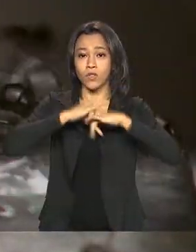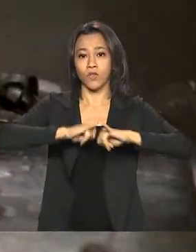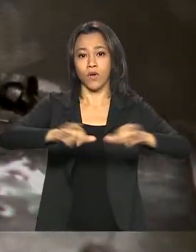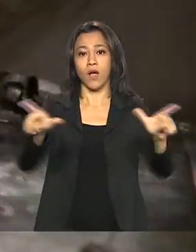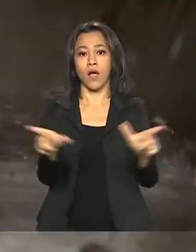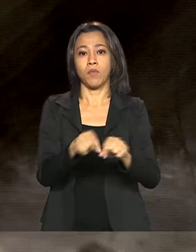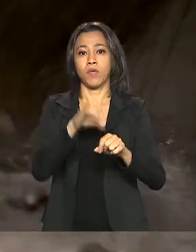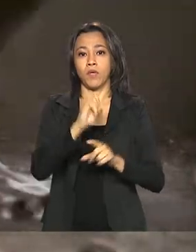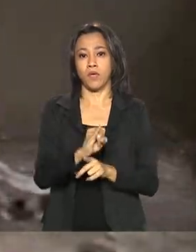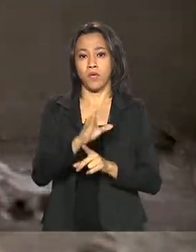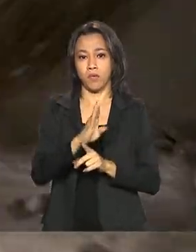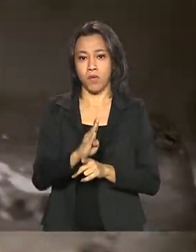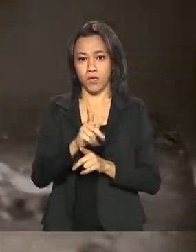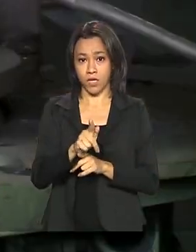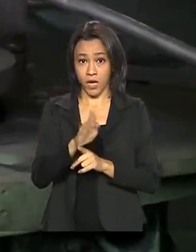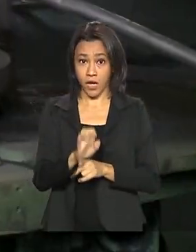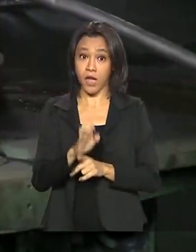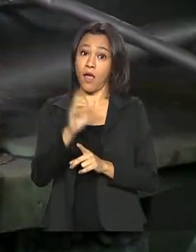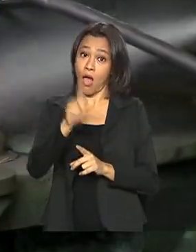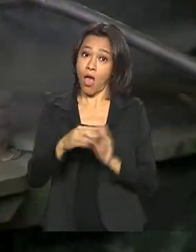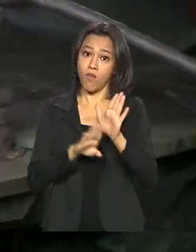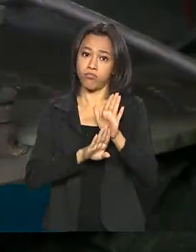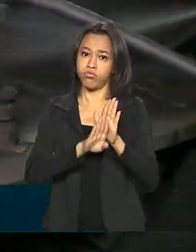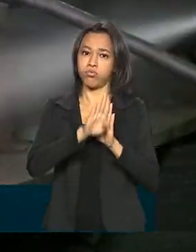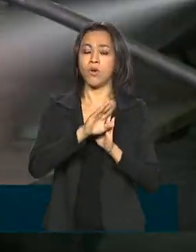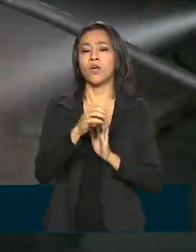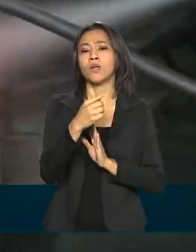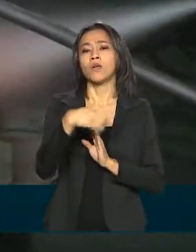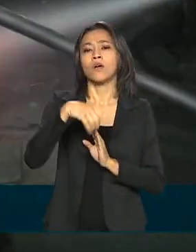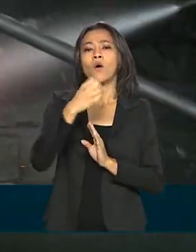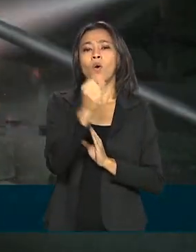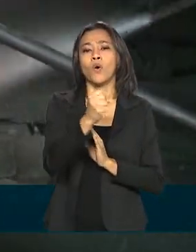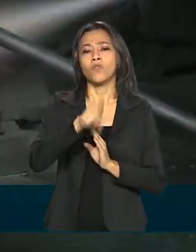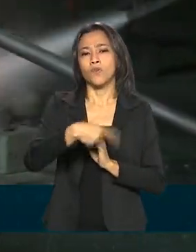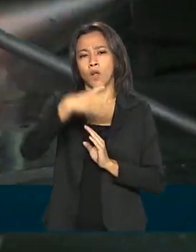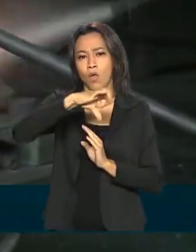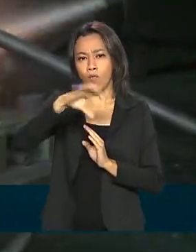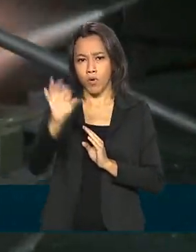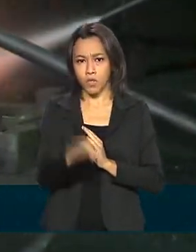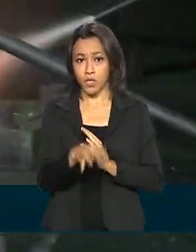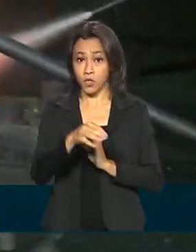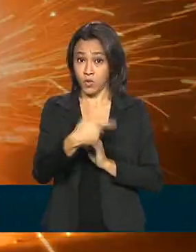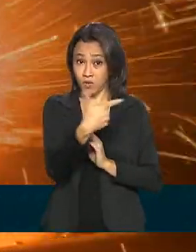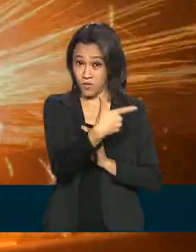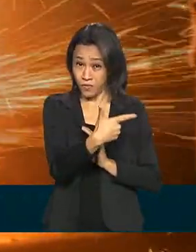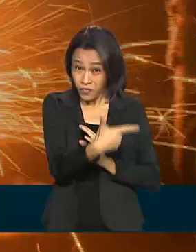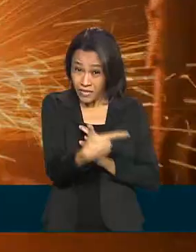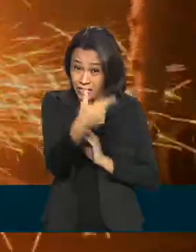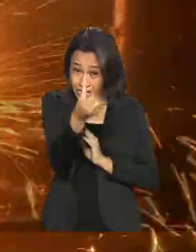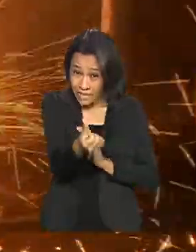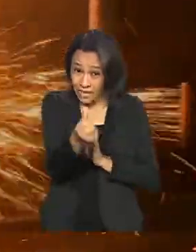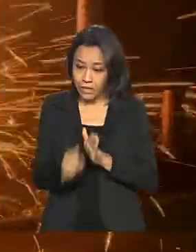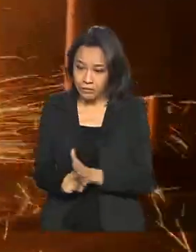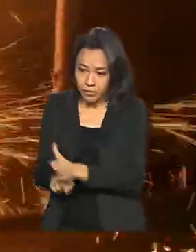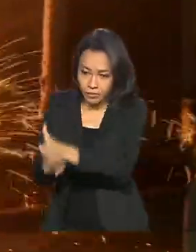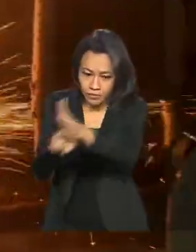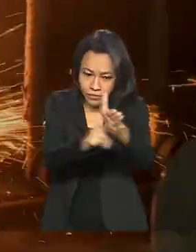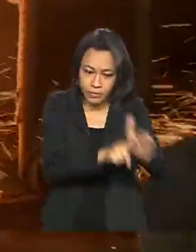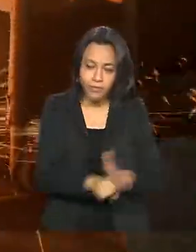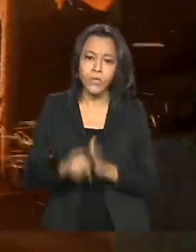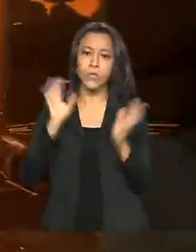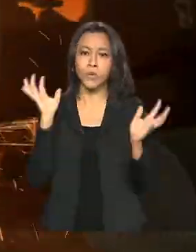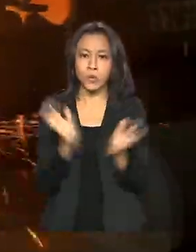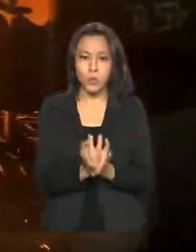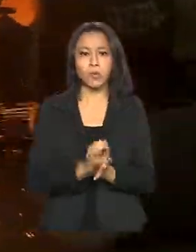foi de 8,9% na comparação com maio. Dos 26 ramos industriais pesquisados pelo IBGE, 24